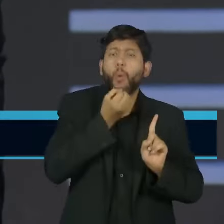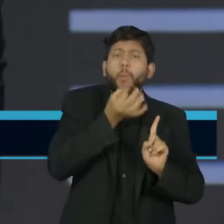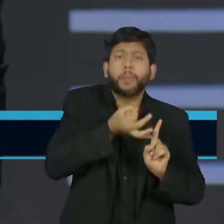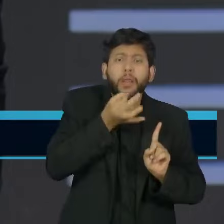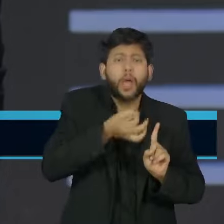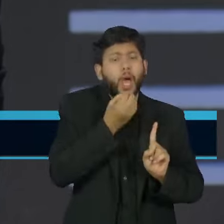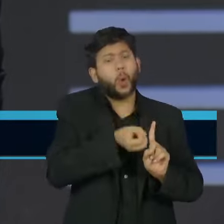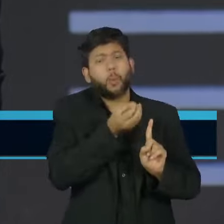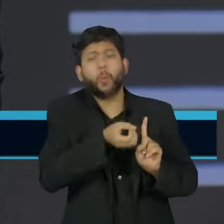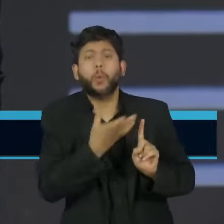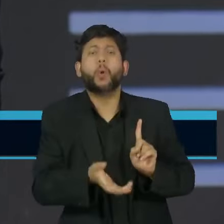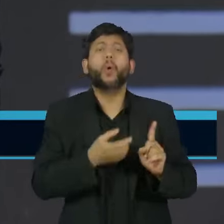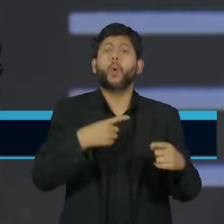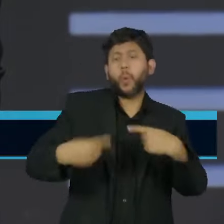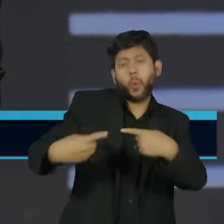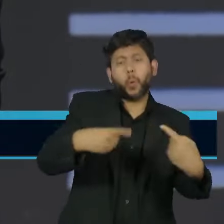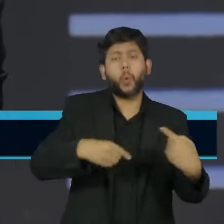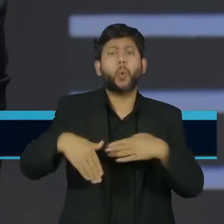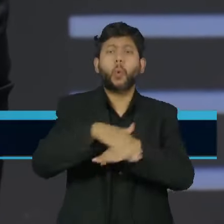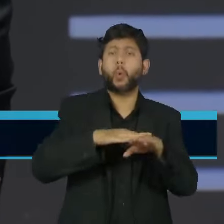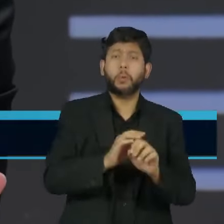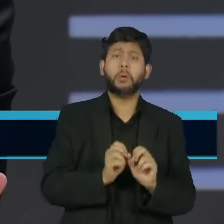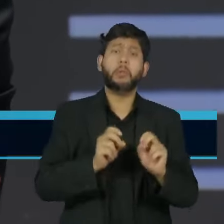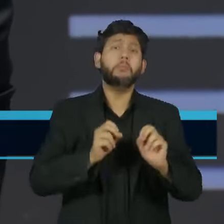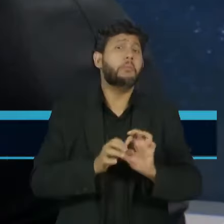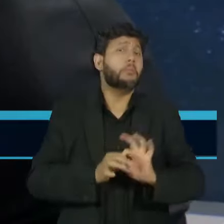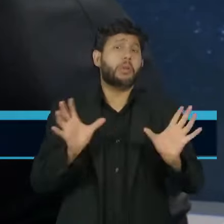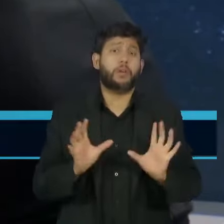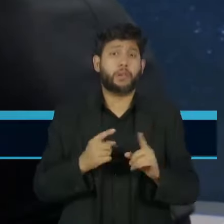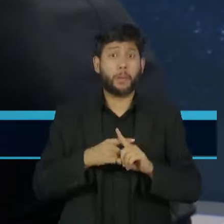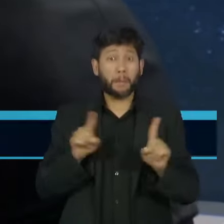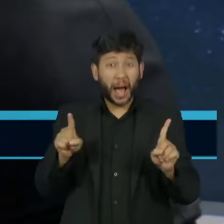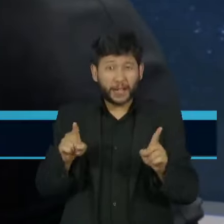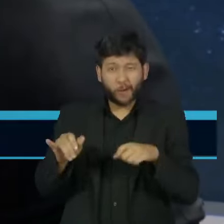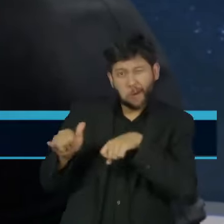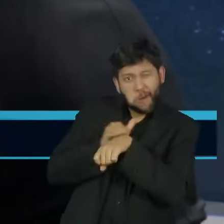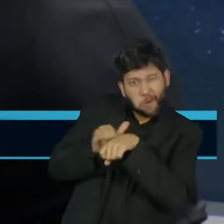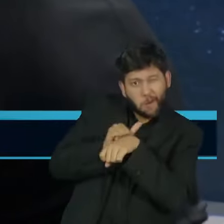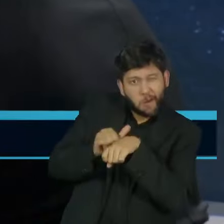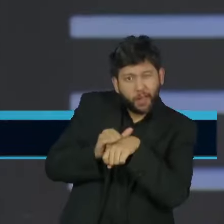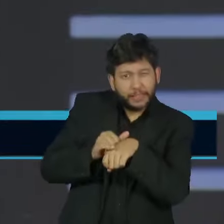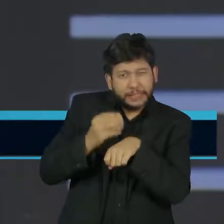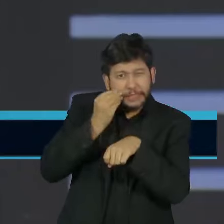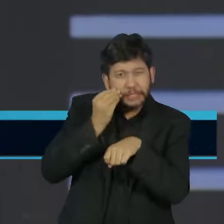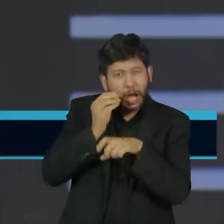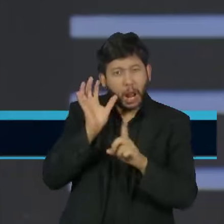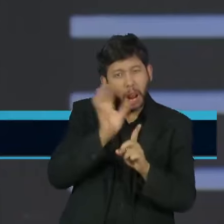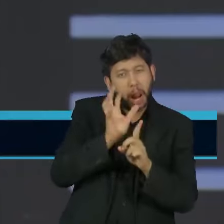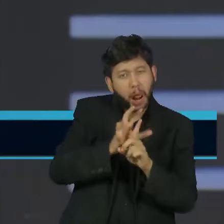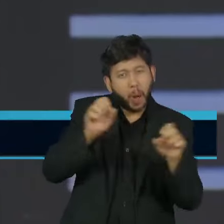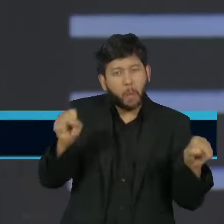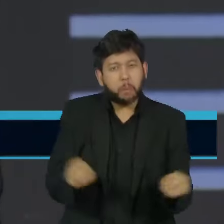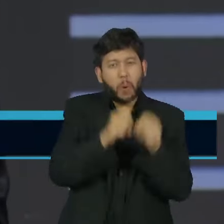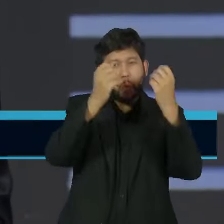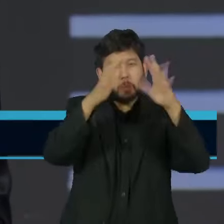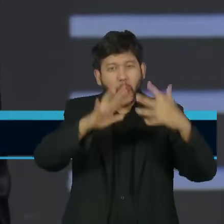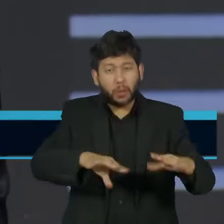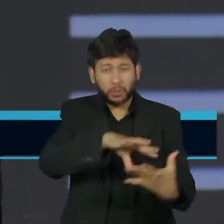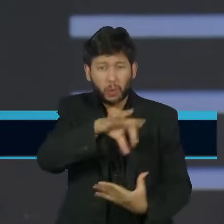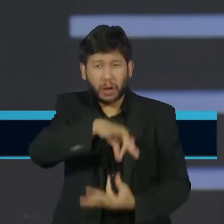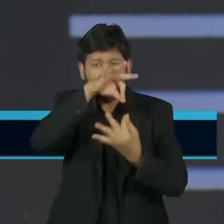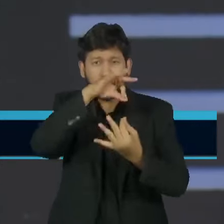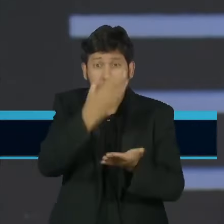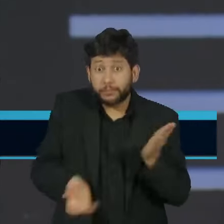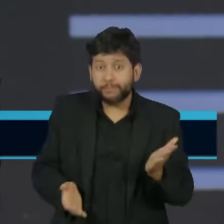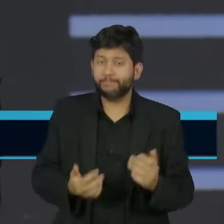conspirar contra a democracia. Aí é ele ou qualquer outra pessoa. Então, acho que o Supremo está dando chance para ele se defender agora. E é